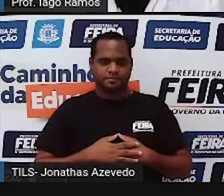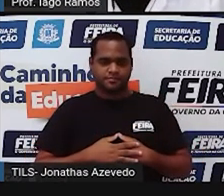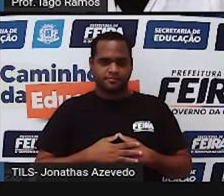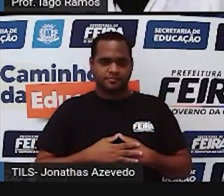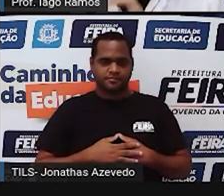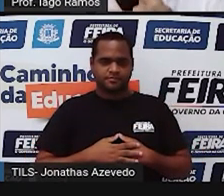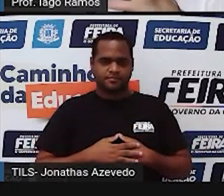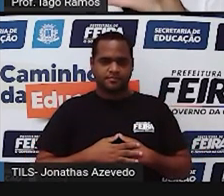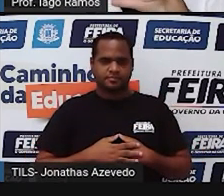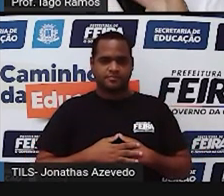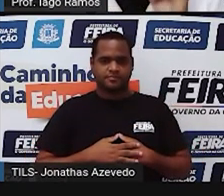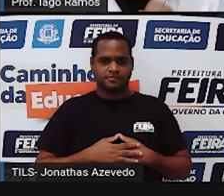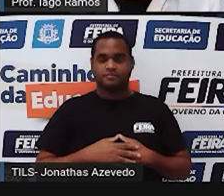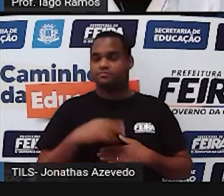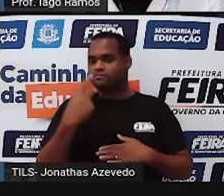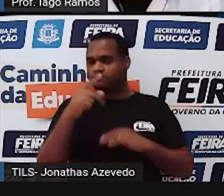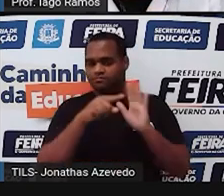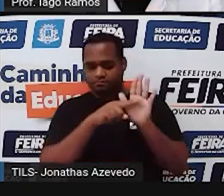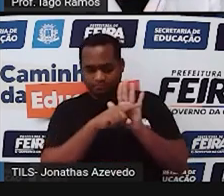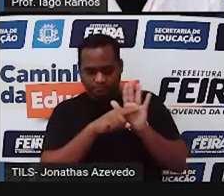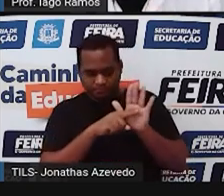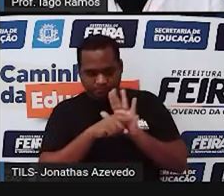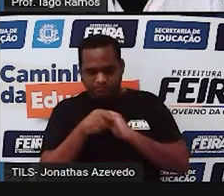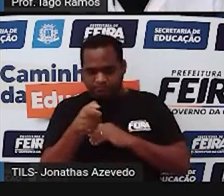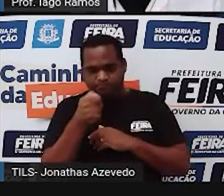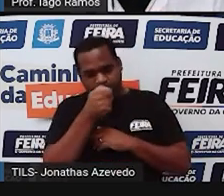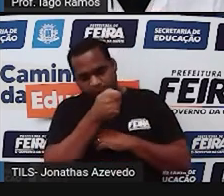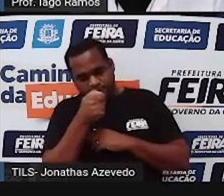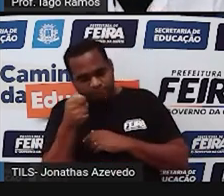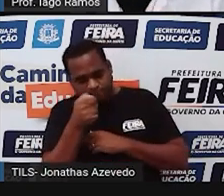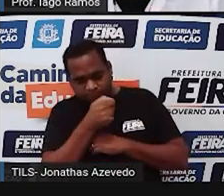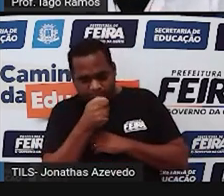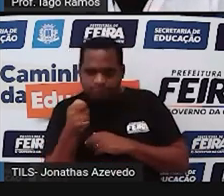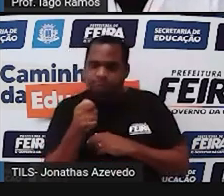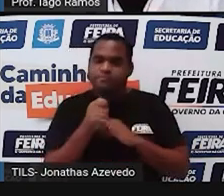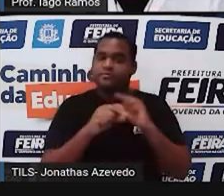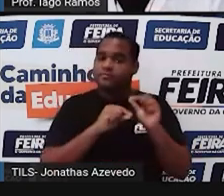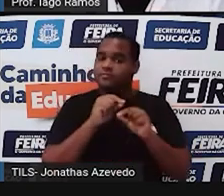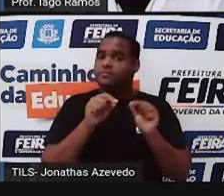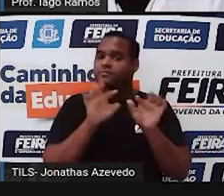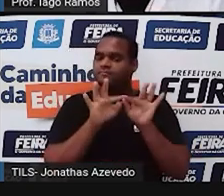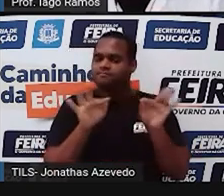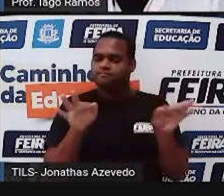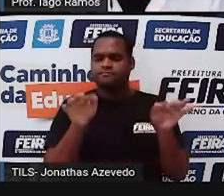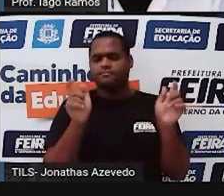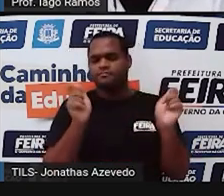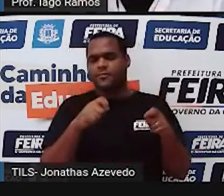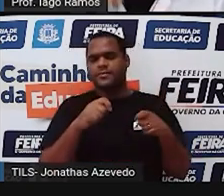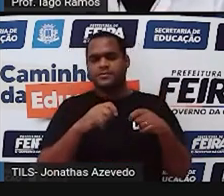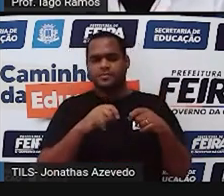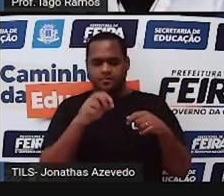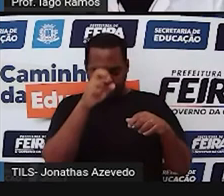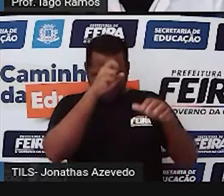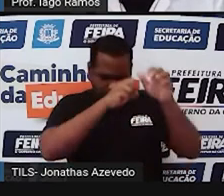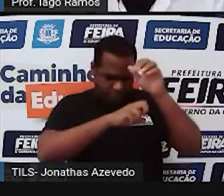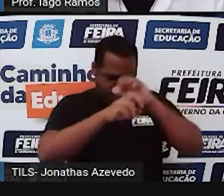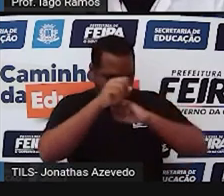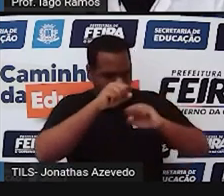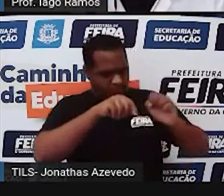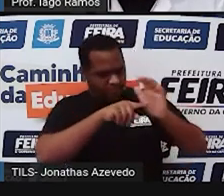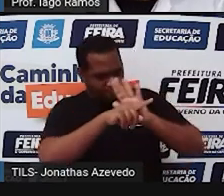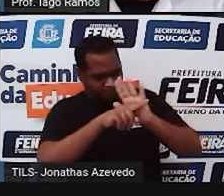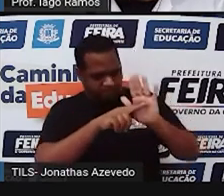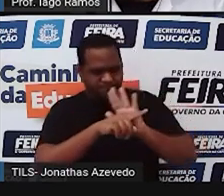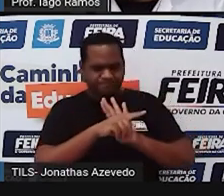porque a gente vai fazer uma investigaçãozinha tá? simples porque aprender investigando é uma